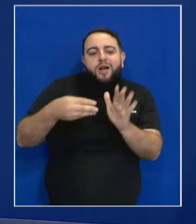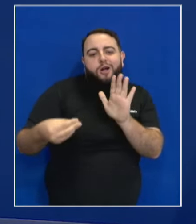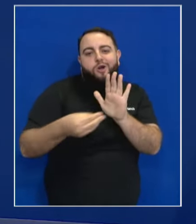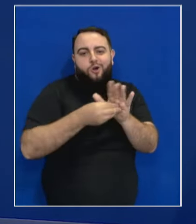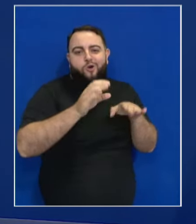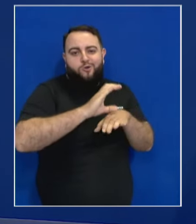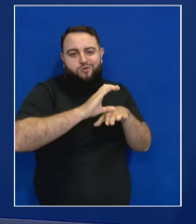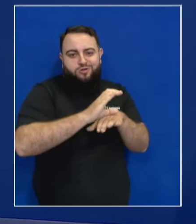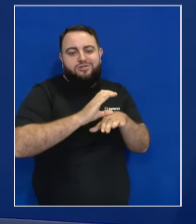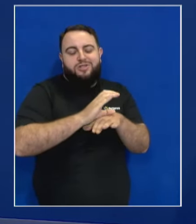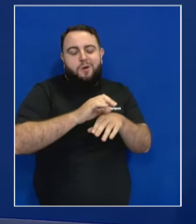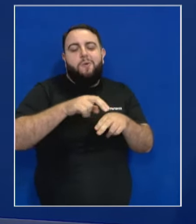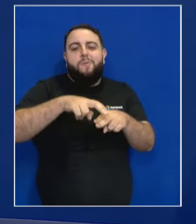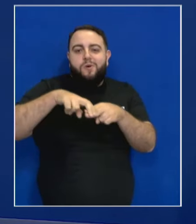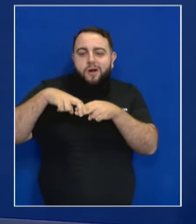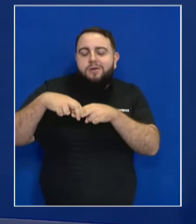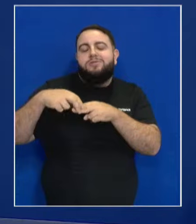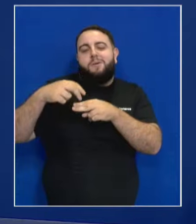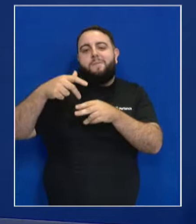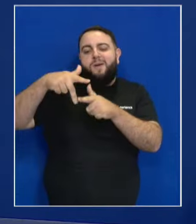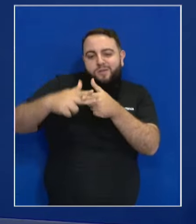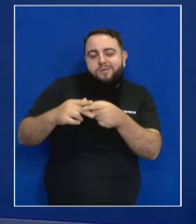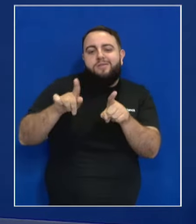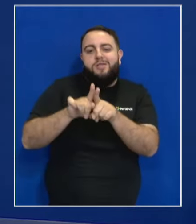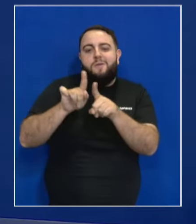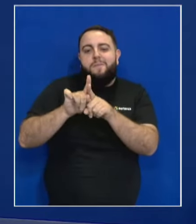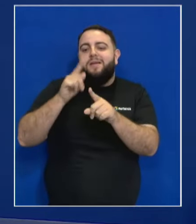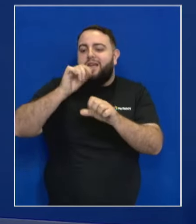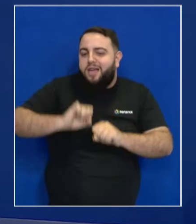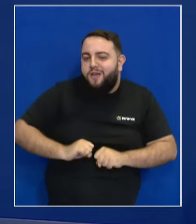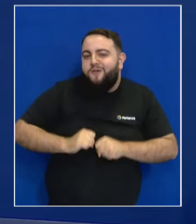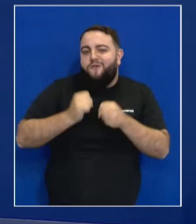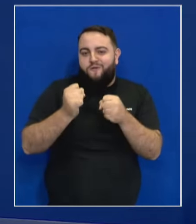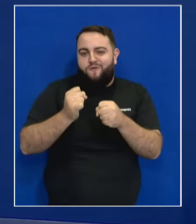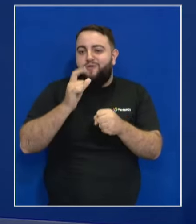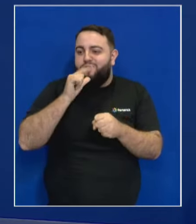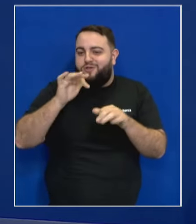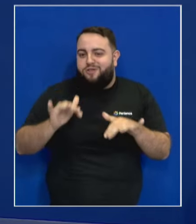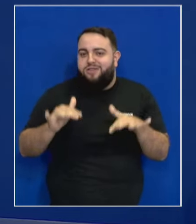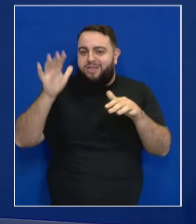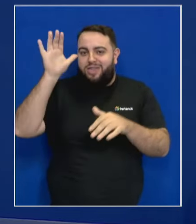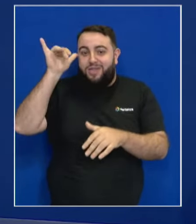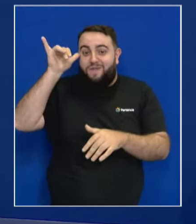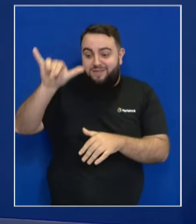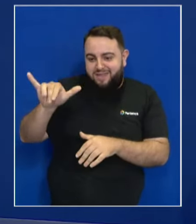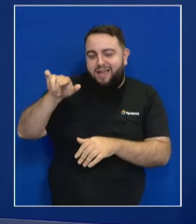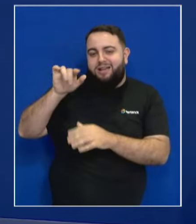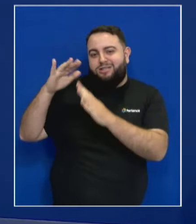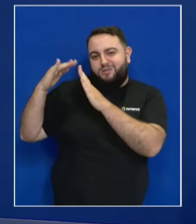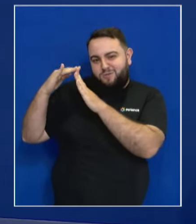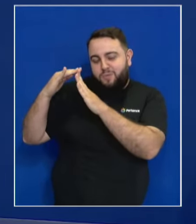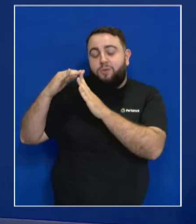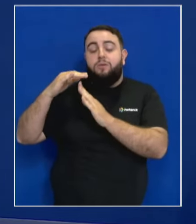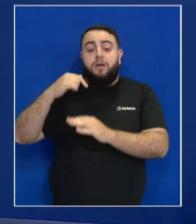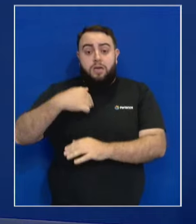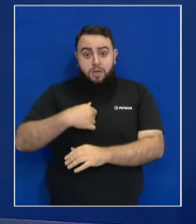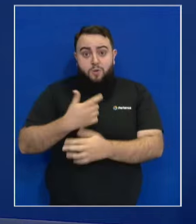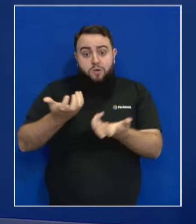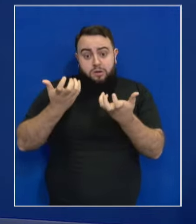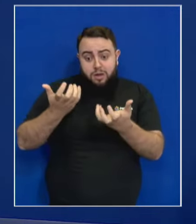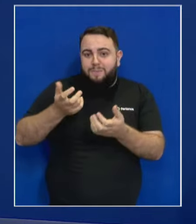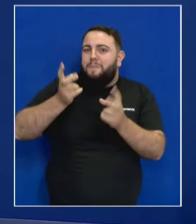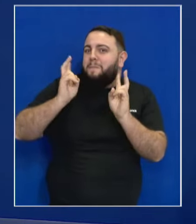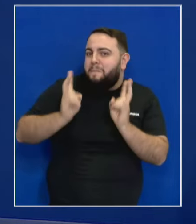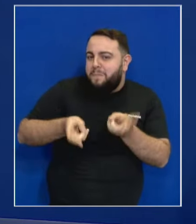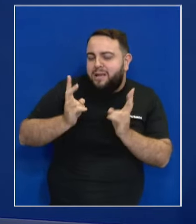manutenção e também o reforço do sistema de proteção contra as cheias em São Leopoldo, uma cidade que foi muito atingida. Em Porto Alegre, eu quero seguir pelo mesmo caminho, acionando o governo